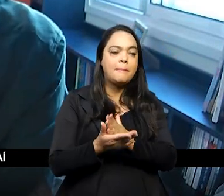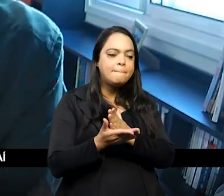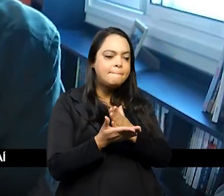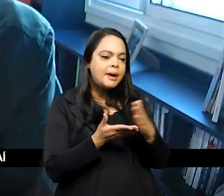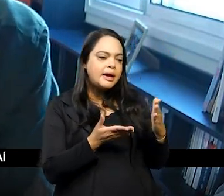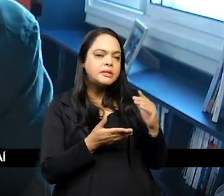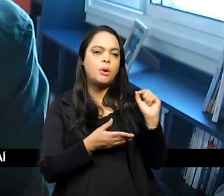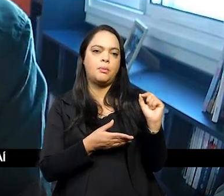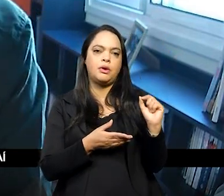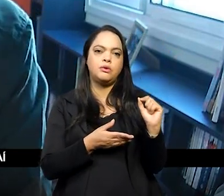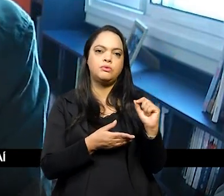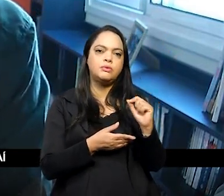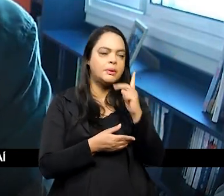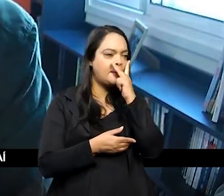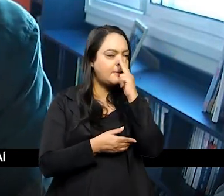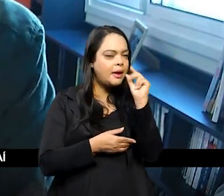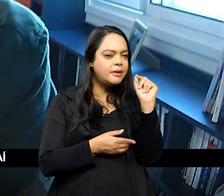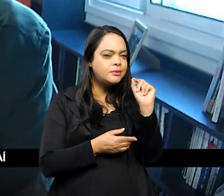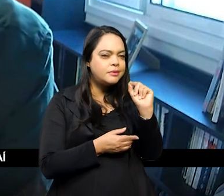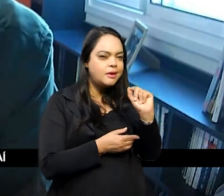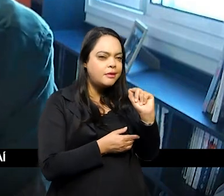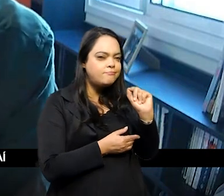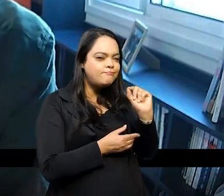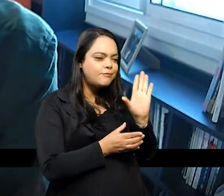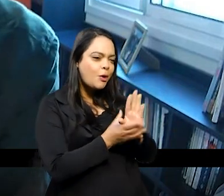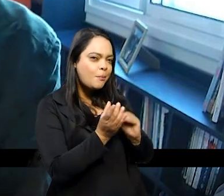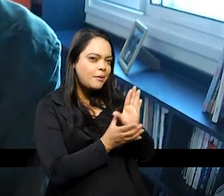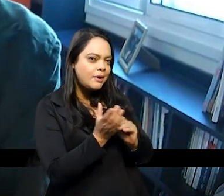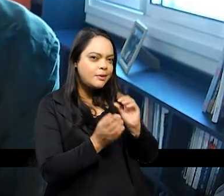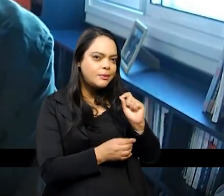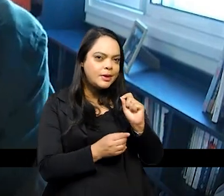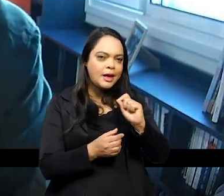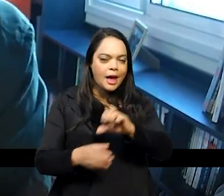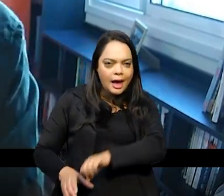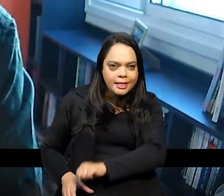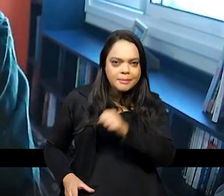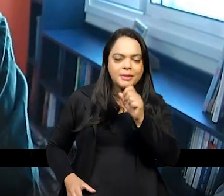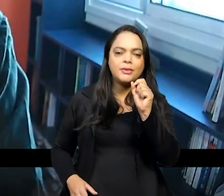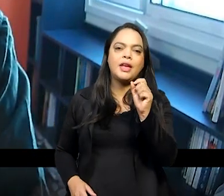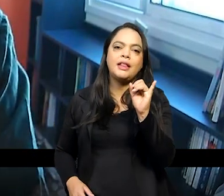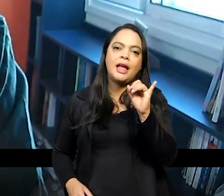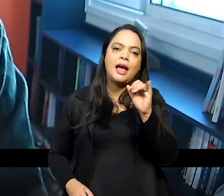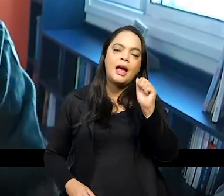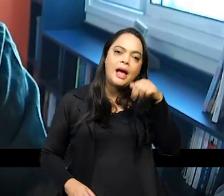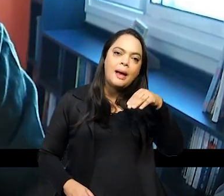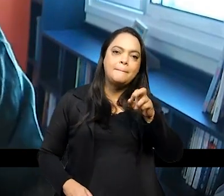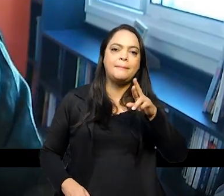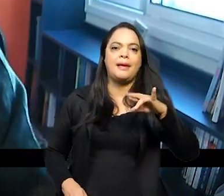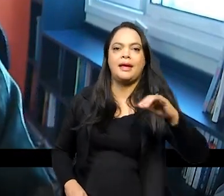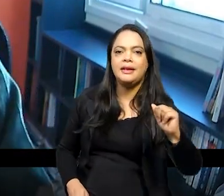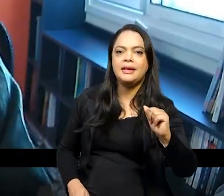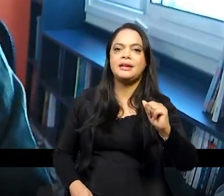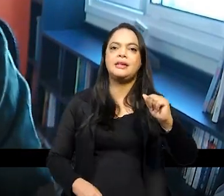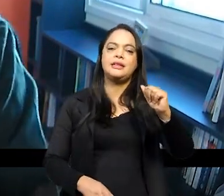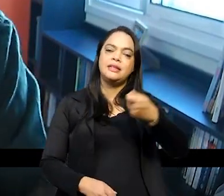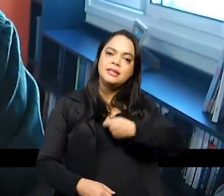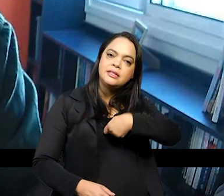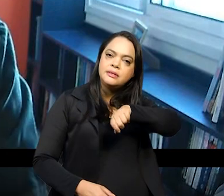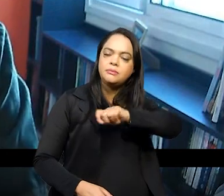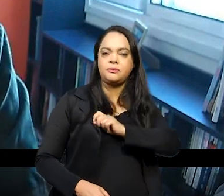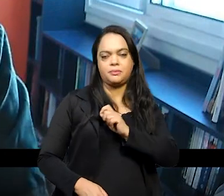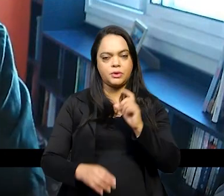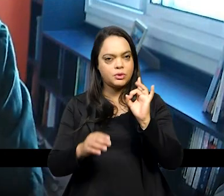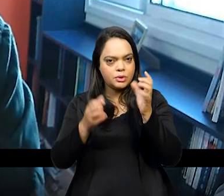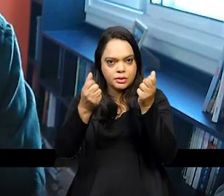subproduto da independência da América Espanhola e aí solto aqui mais uma sugestão a respeito dos saberes